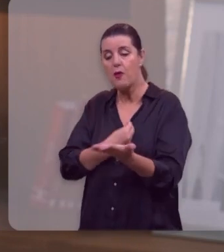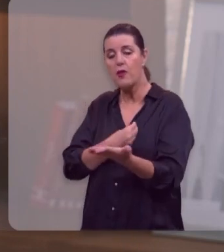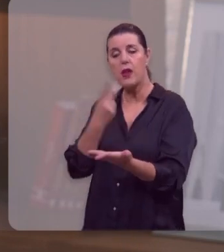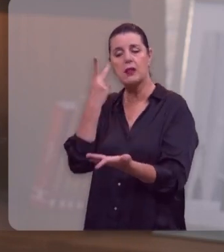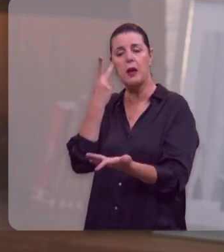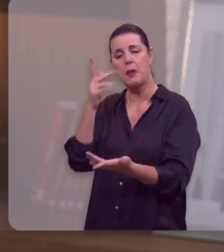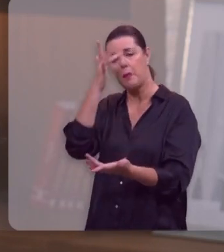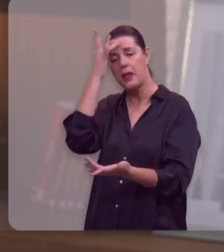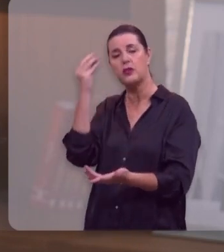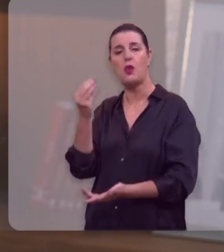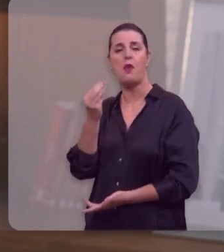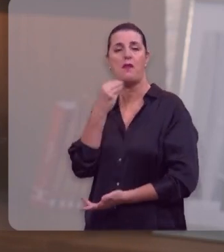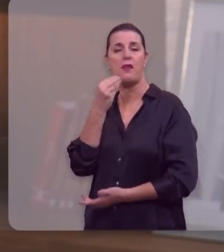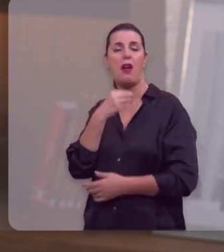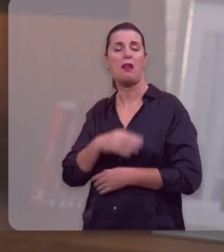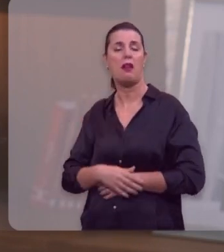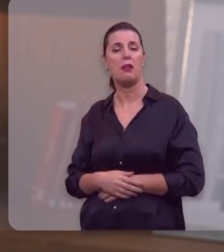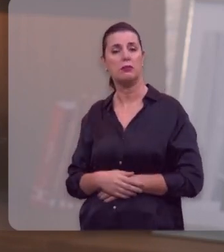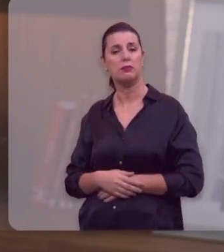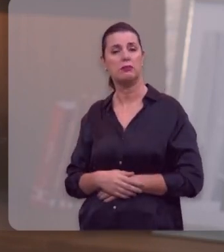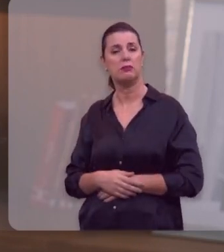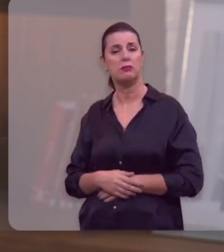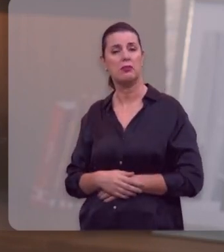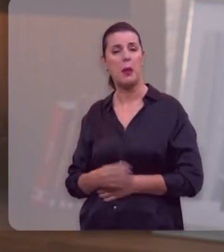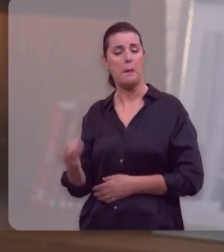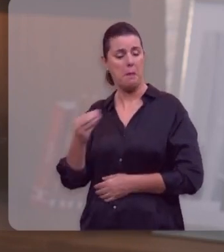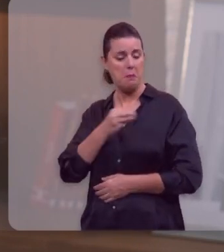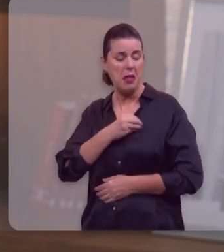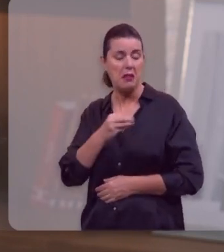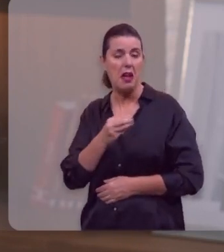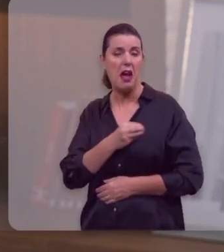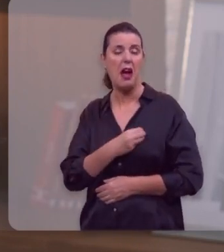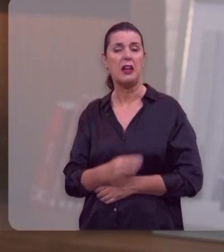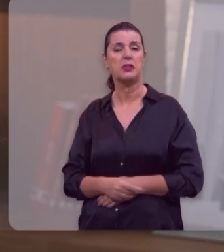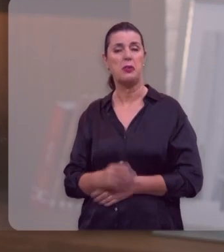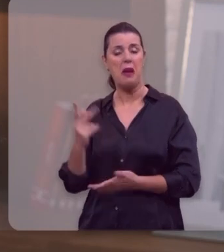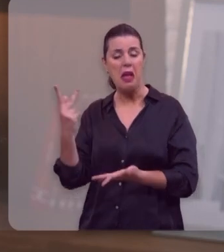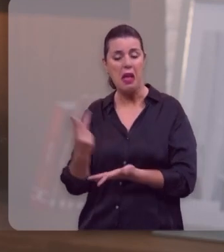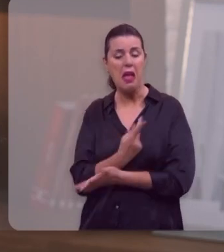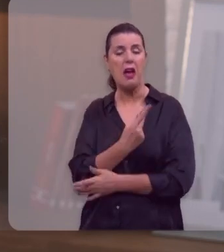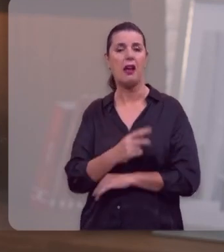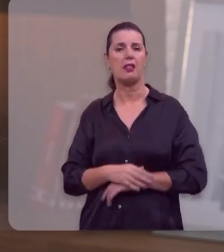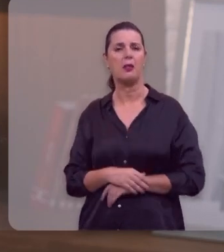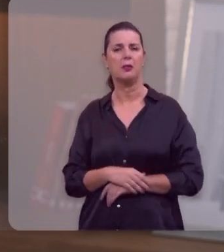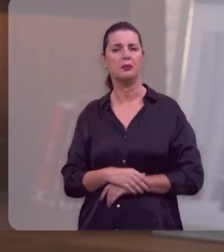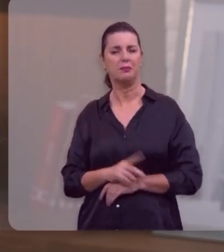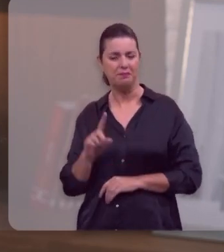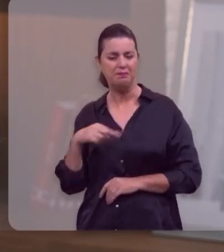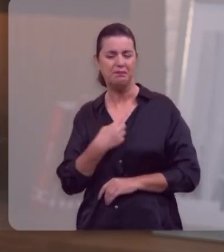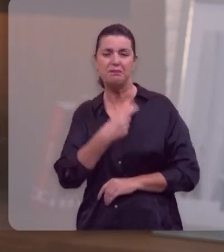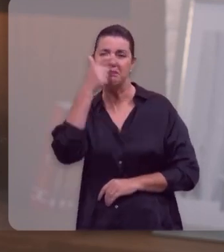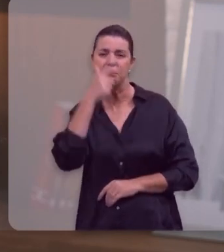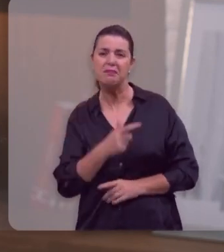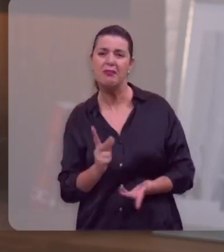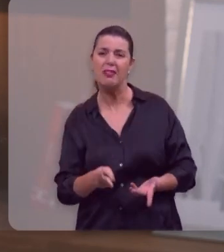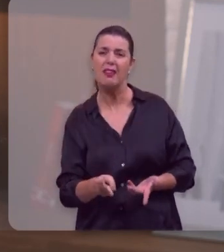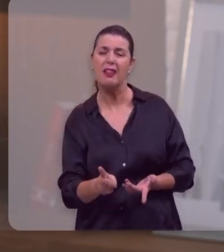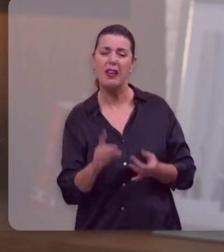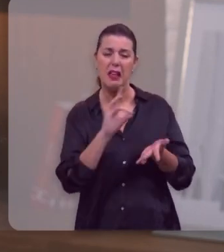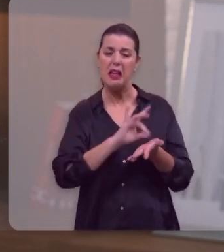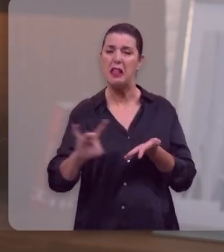Nós éramos fracos, ímpios, pecadores e inimigos.